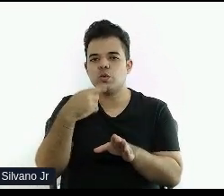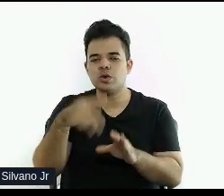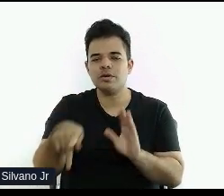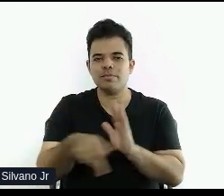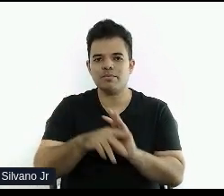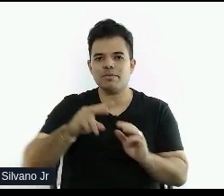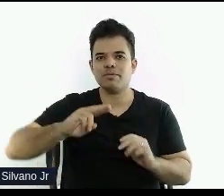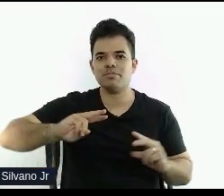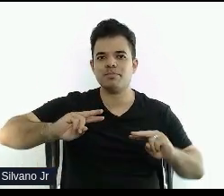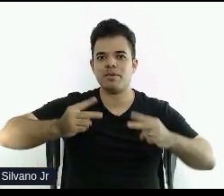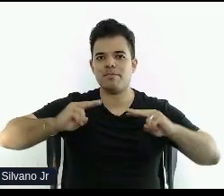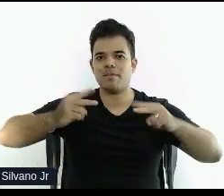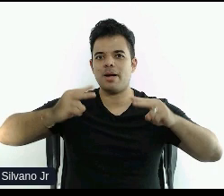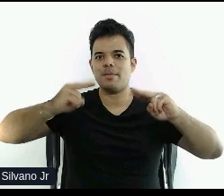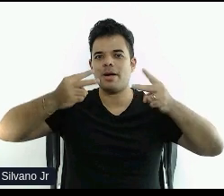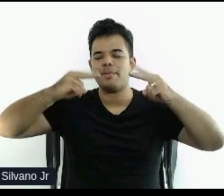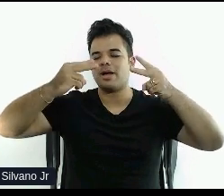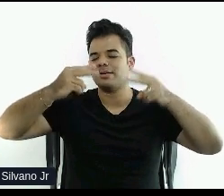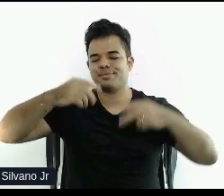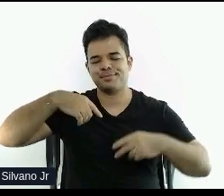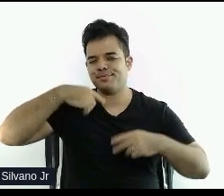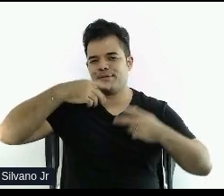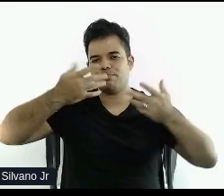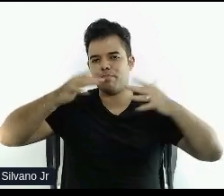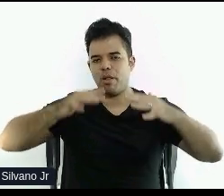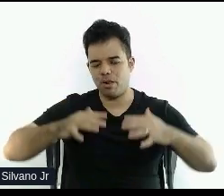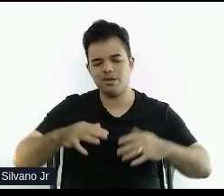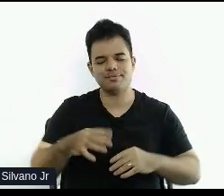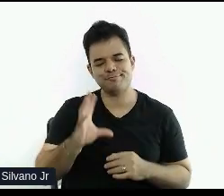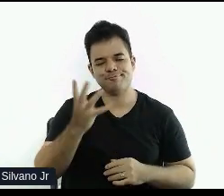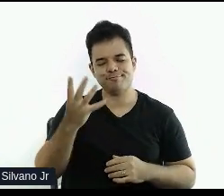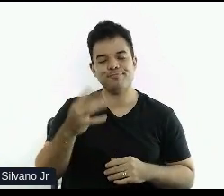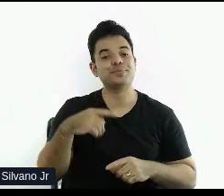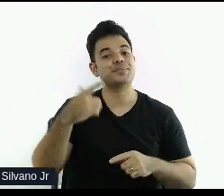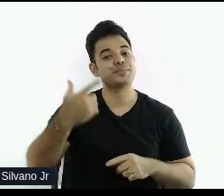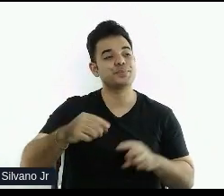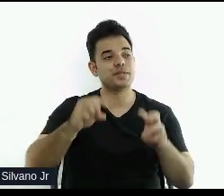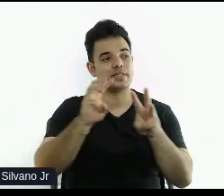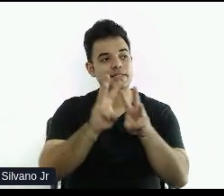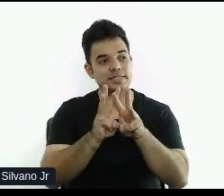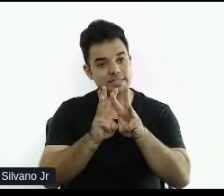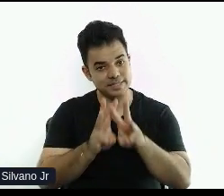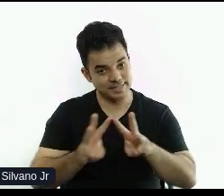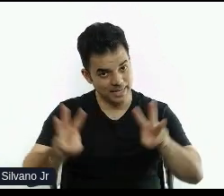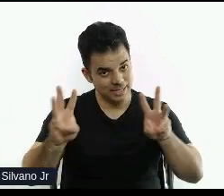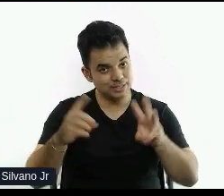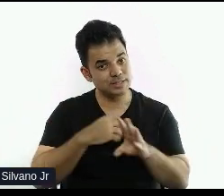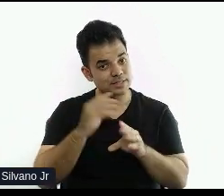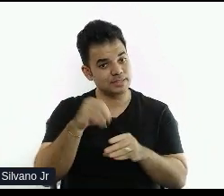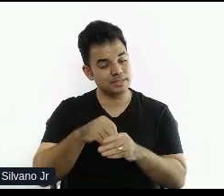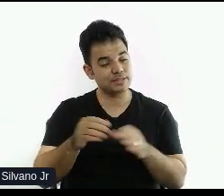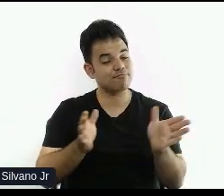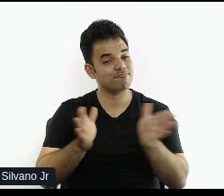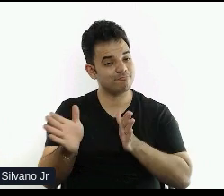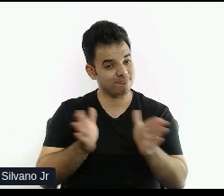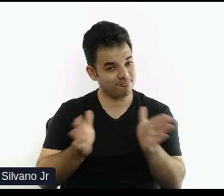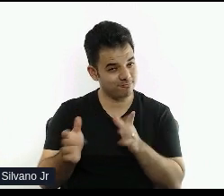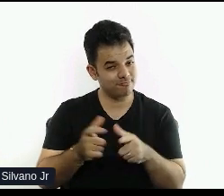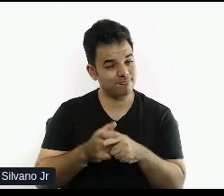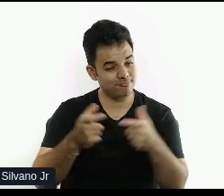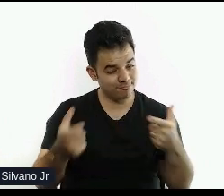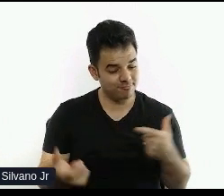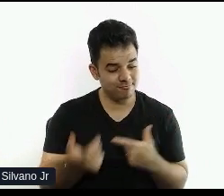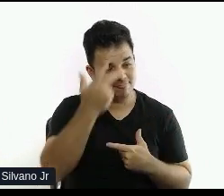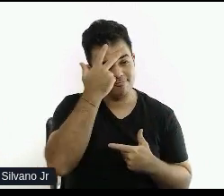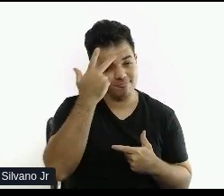no retorno do site. E se um site está mais acessível para o maior número de pessoas, assim como essa é missão do Google,